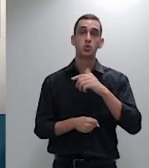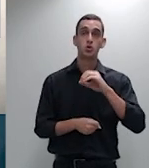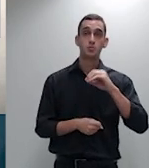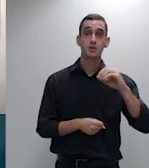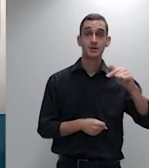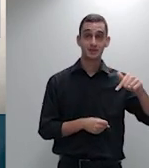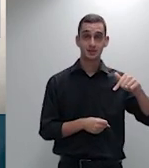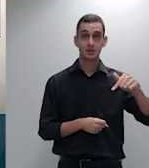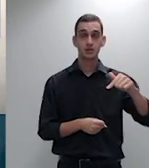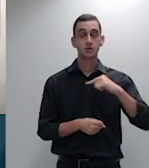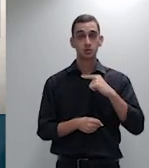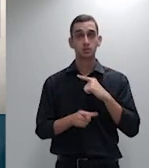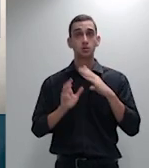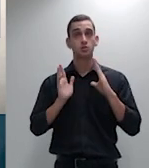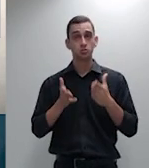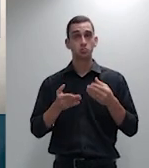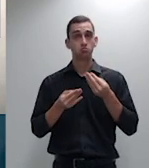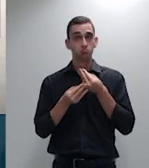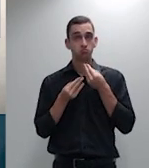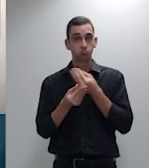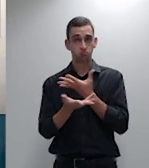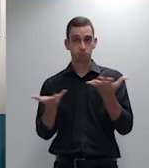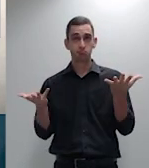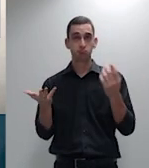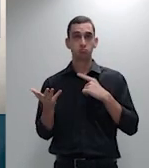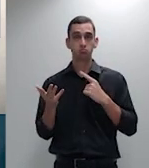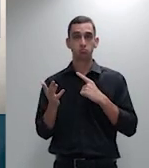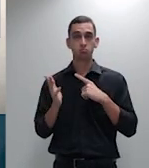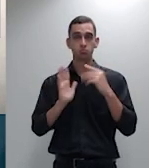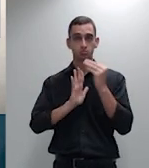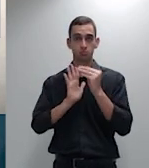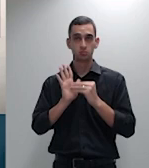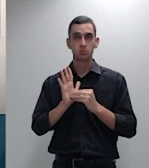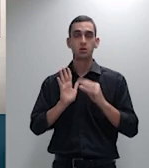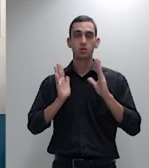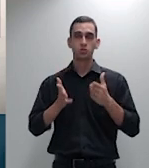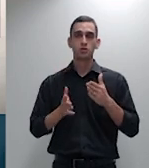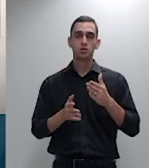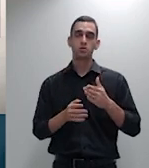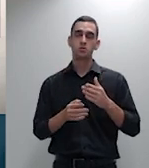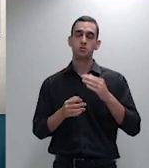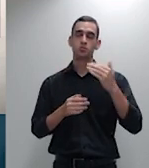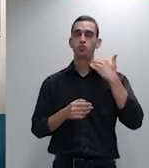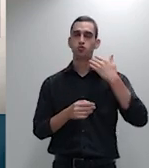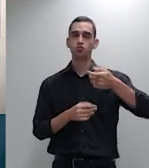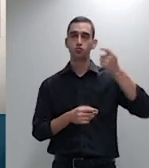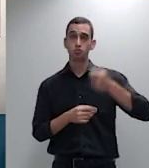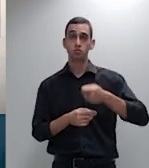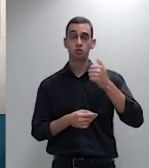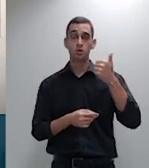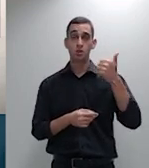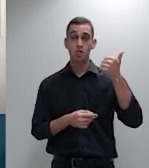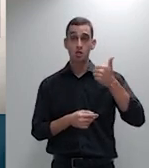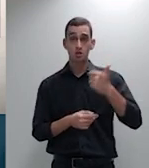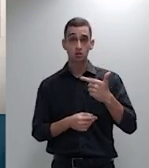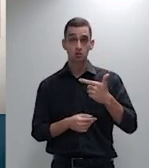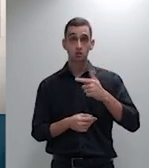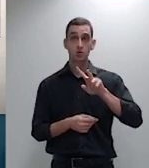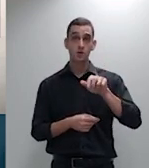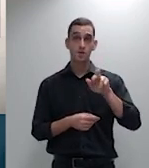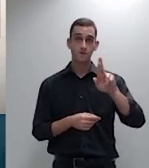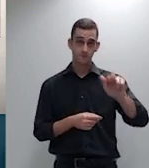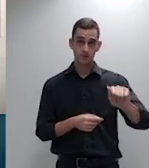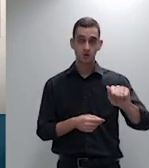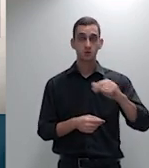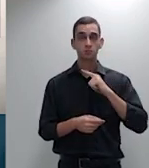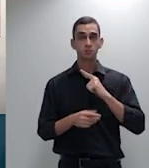respeitável juiz da 12ª vara da família do Rio de Janeiro foi objeto de MENA tendo o magistrado asseverado